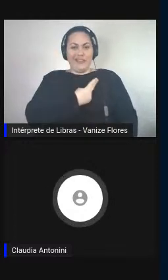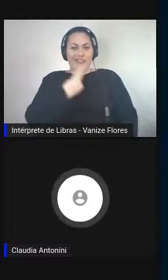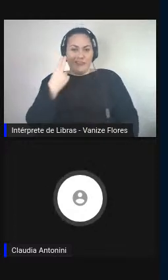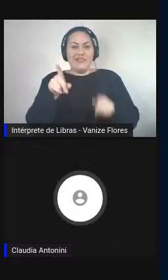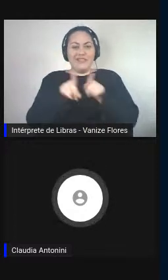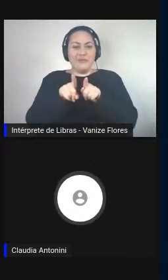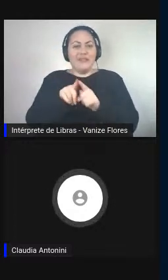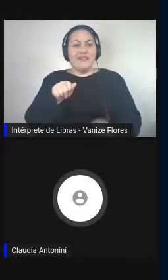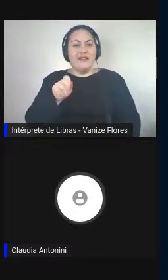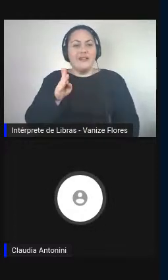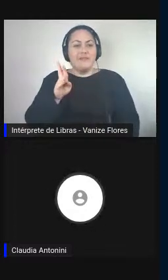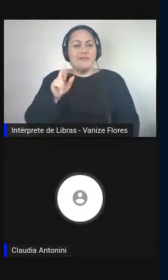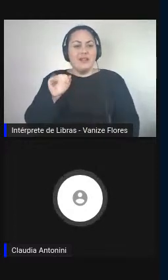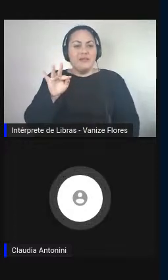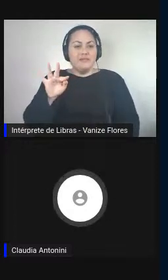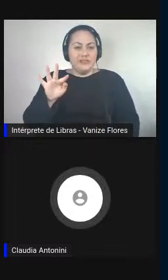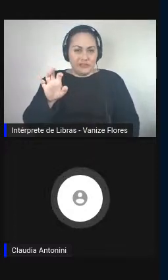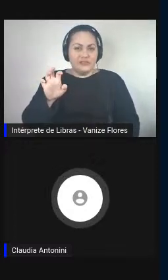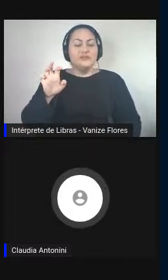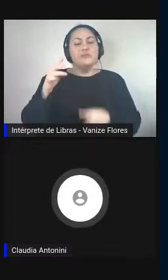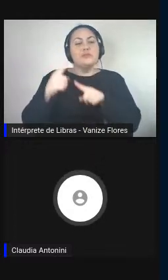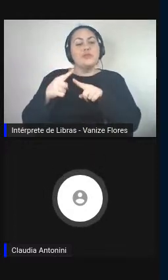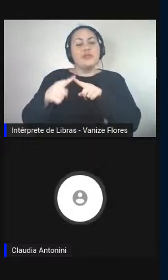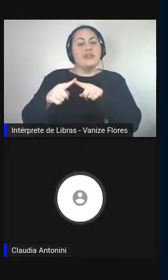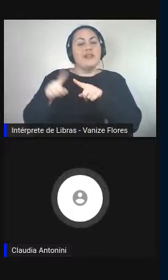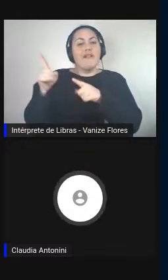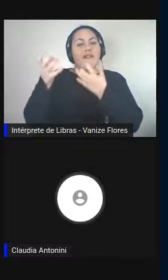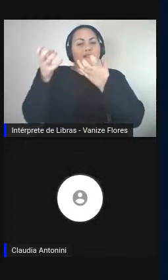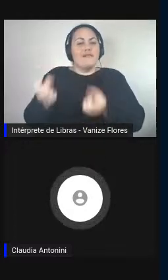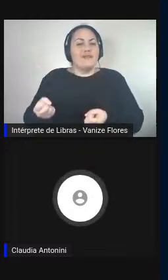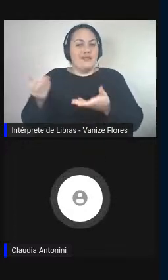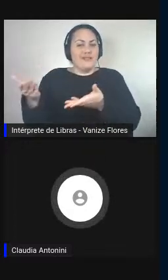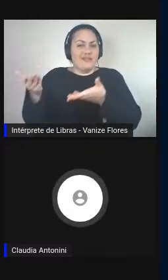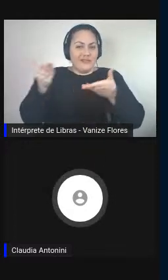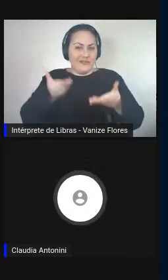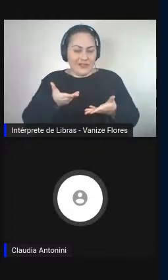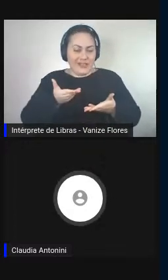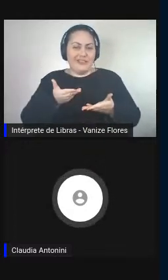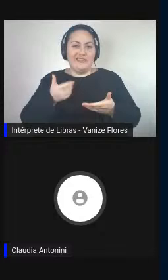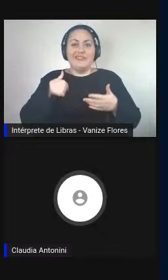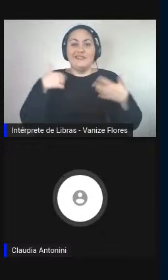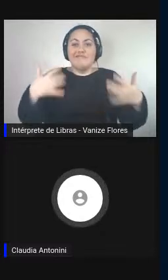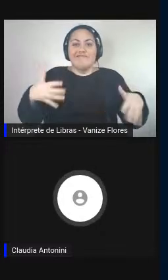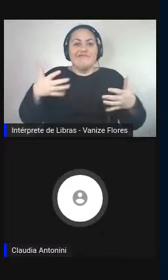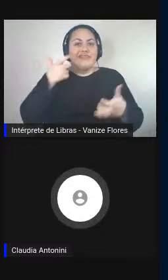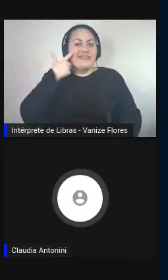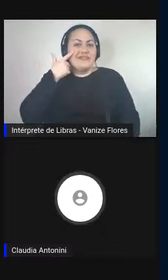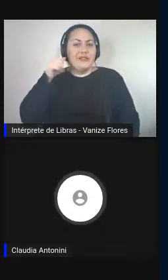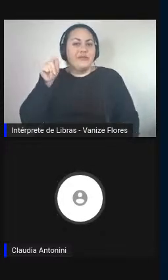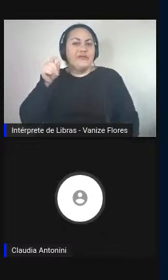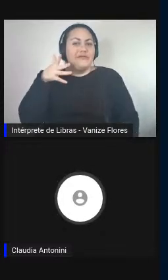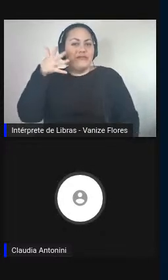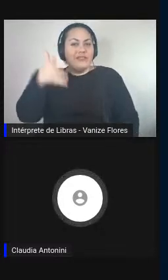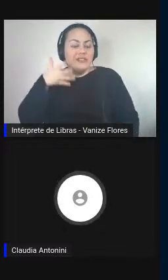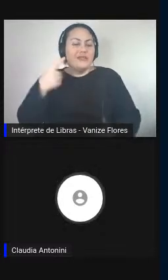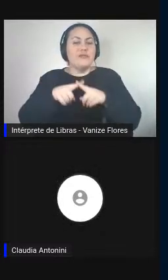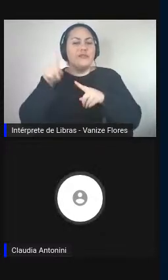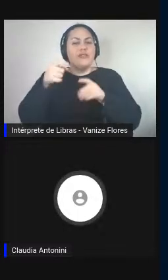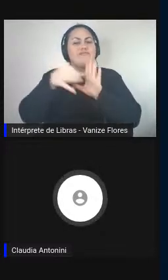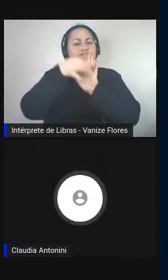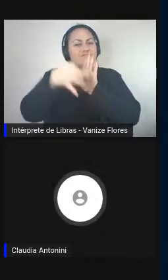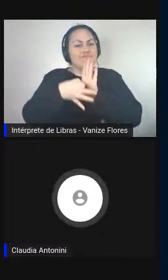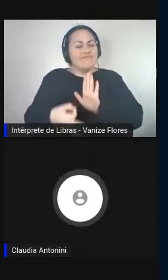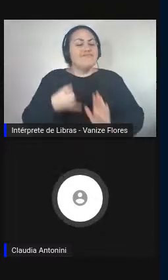aceito o nosso convite e que não vemos a hora de ouvir, visto que nos falará de um argumento importantíssimo hoje